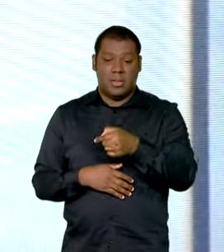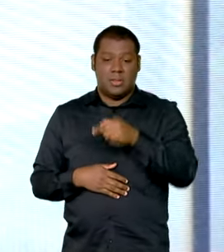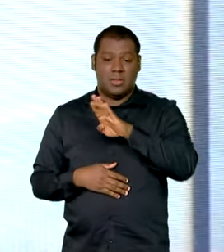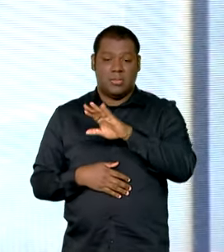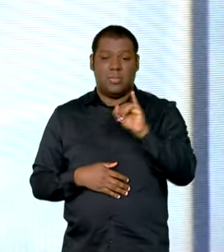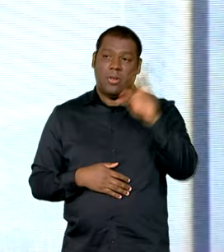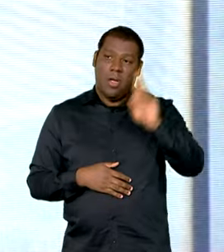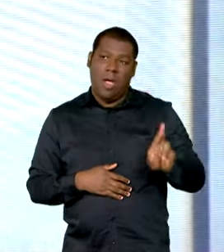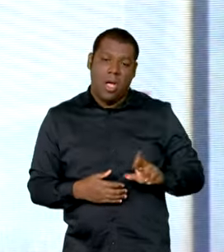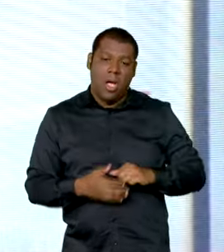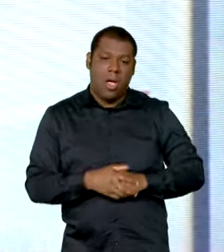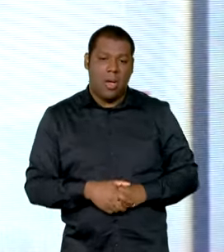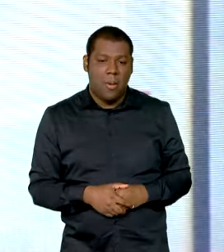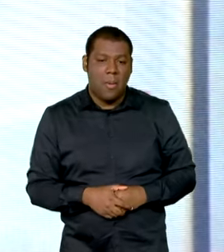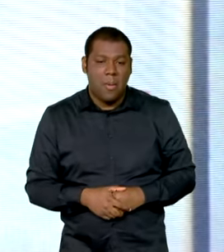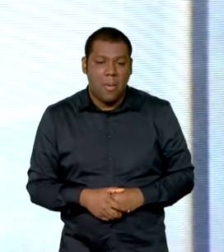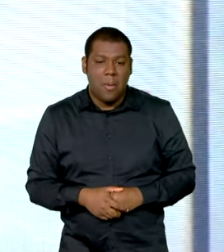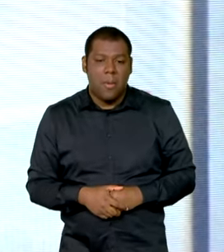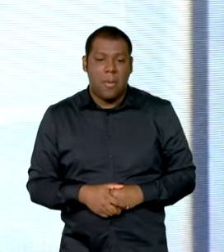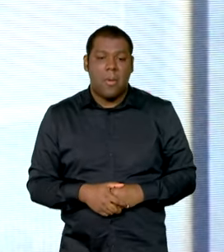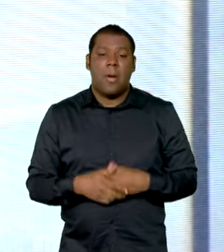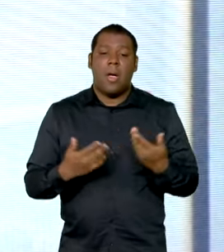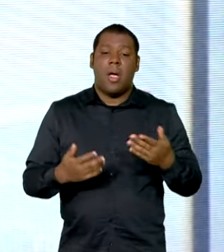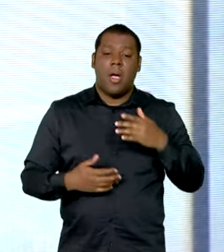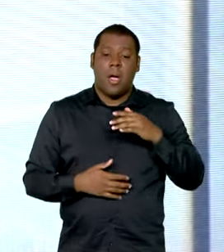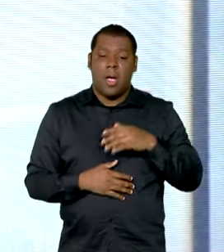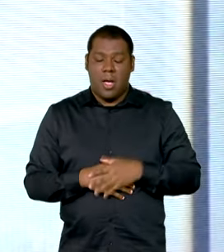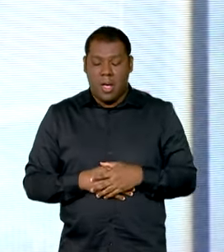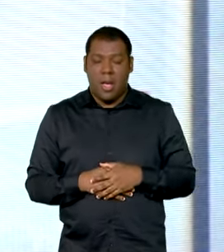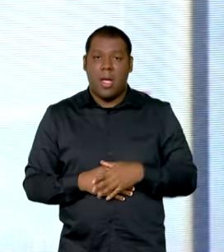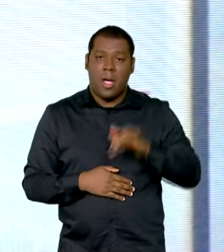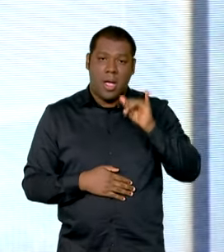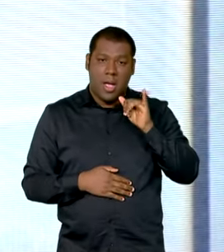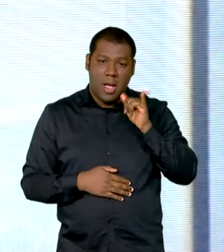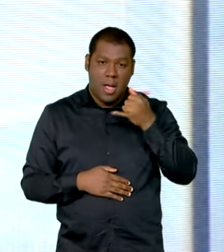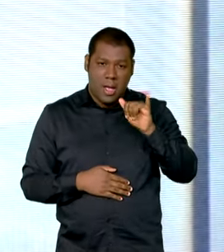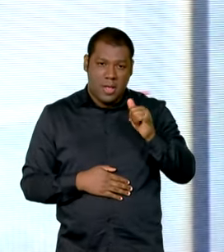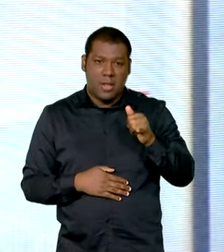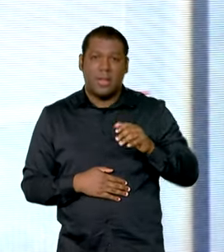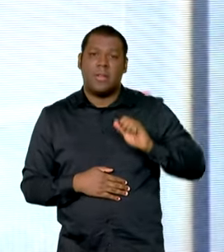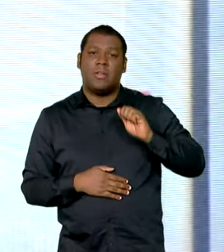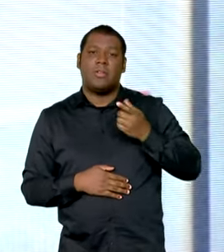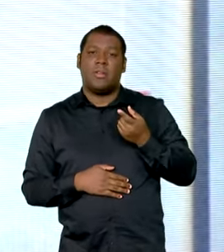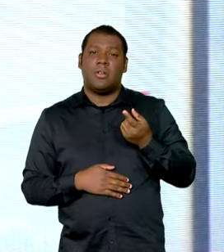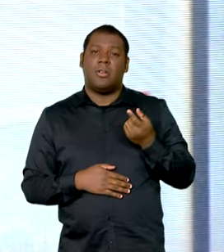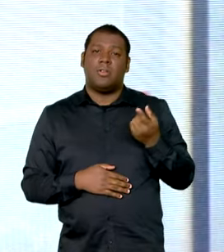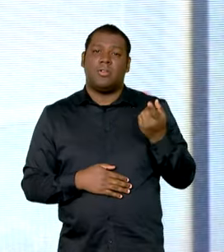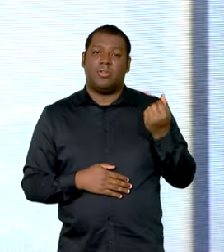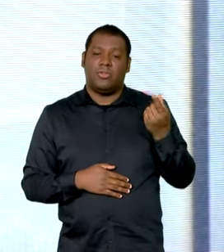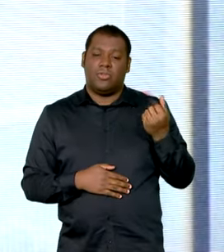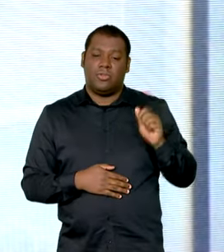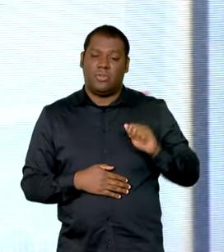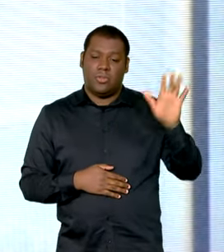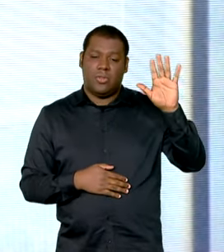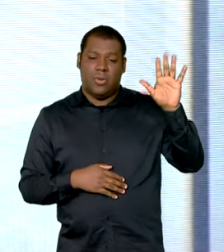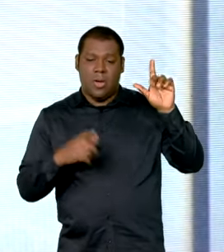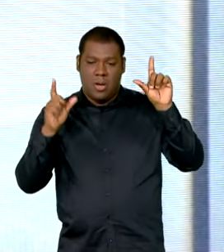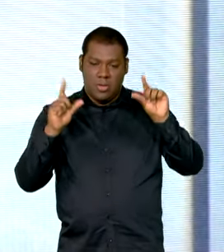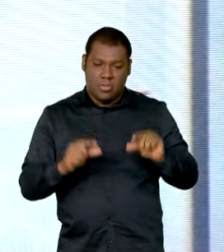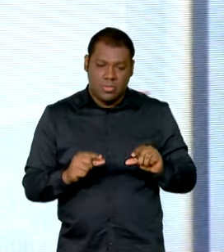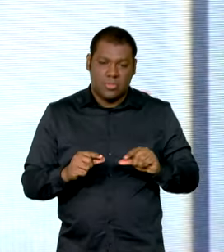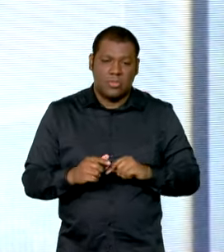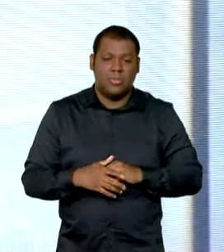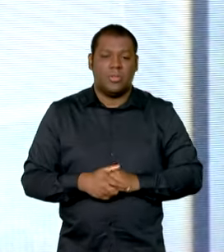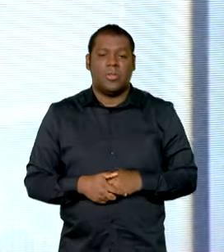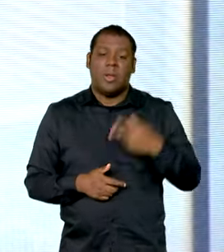mais barata do mundo de energia com a conta que deve ser uma das mais baratas do mundo para o